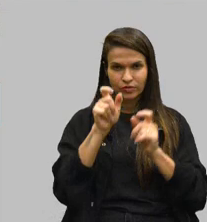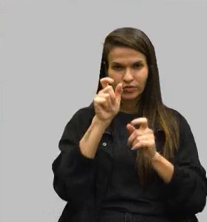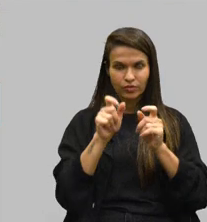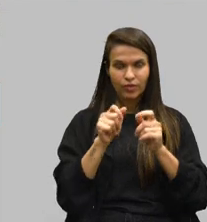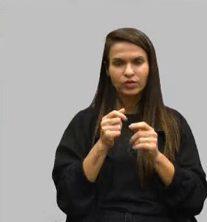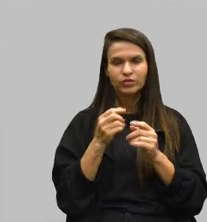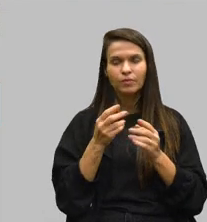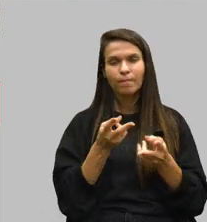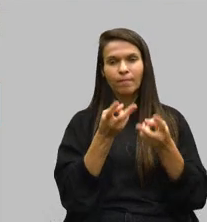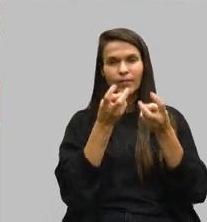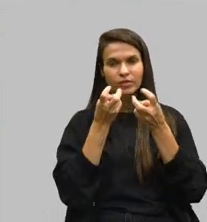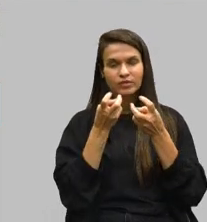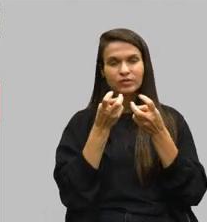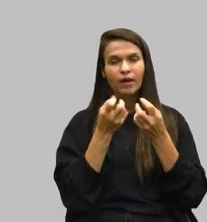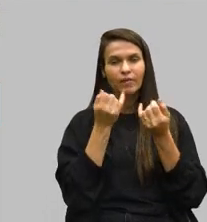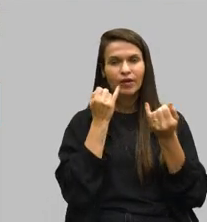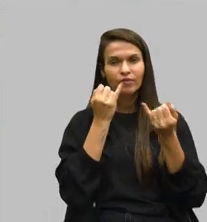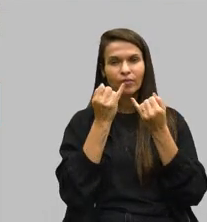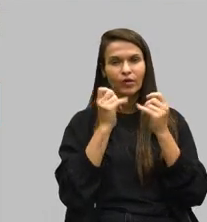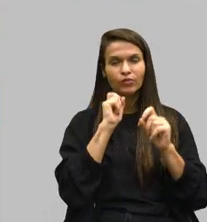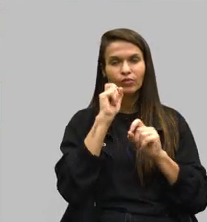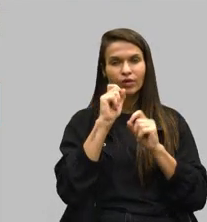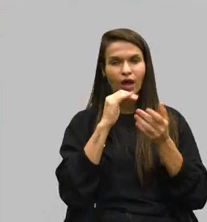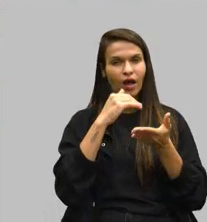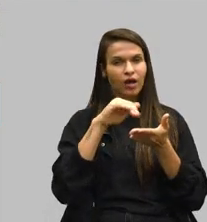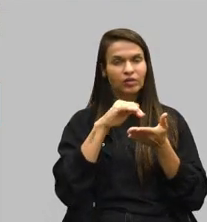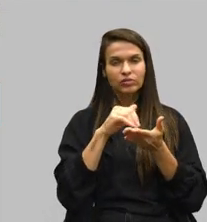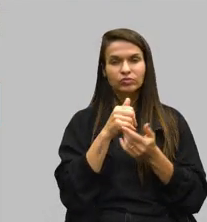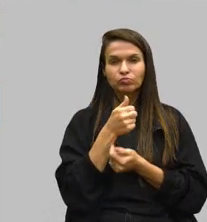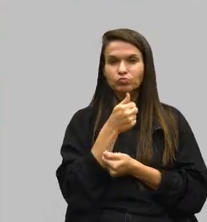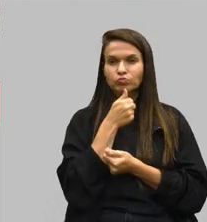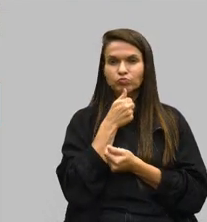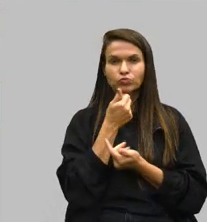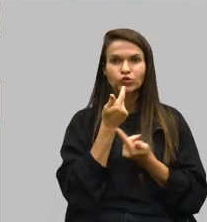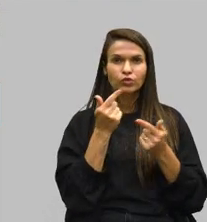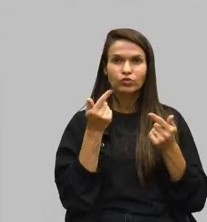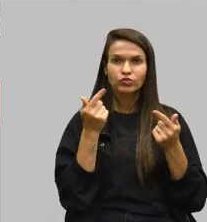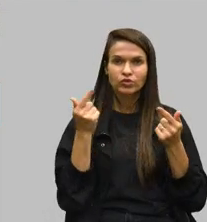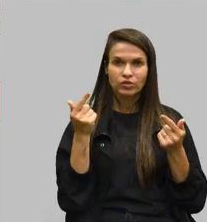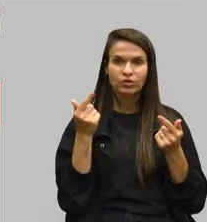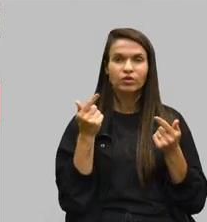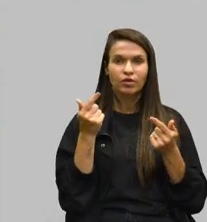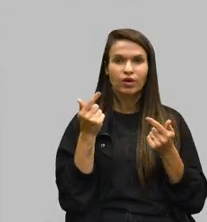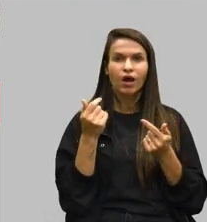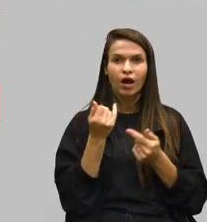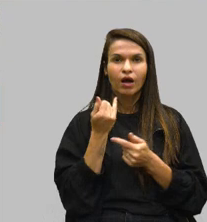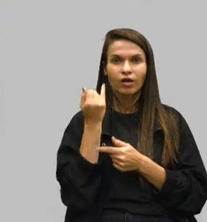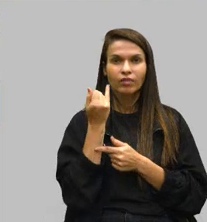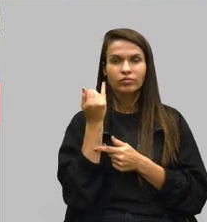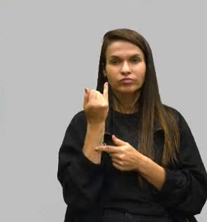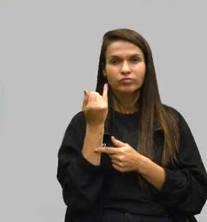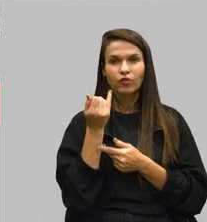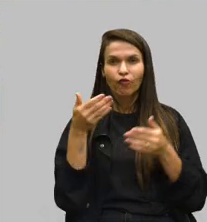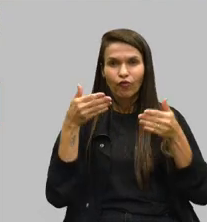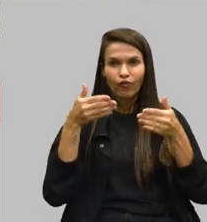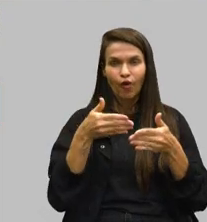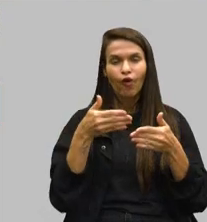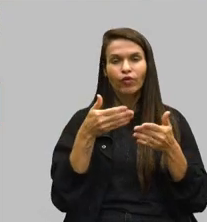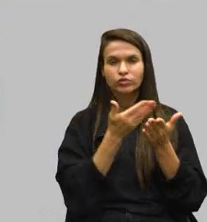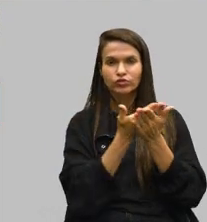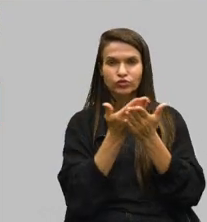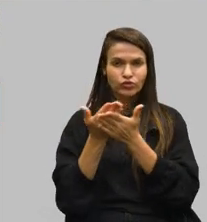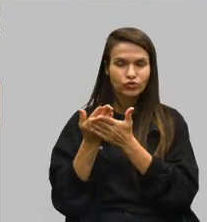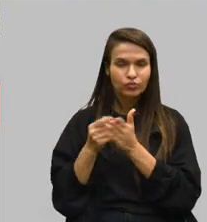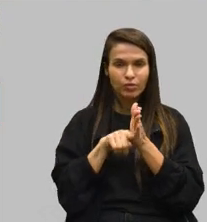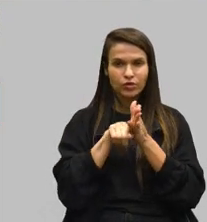deparou com a informação de que a CEDESI ainda não tinha a necessidade, ainda não tinha feito os estudos